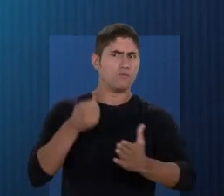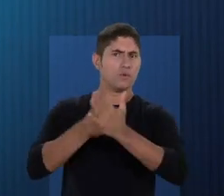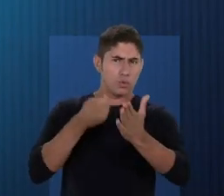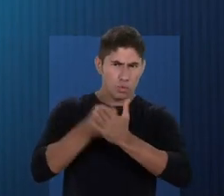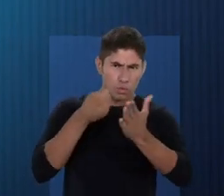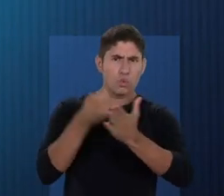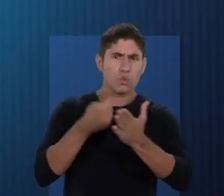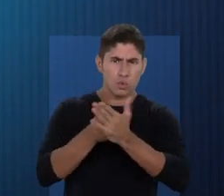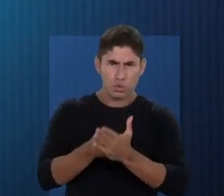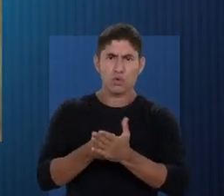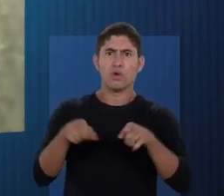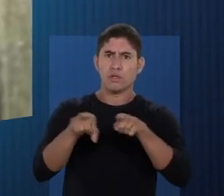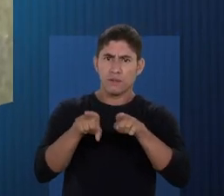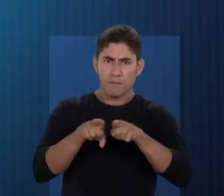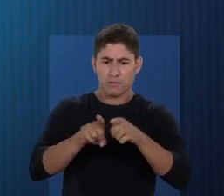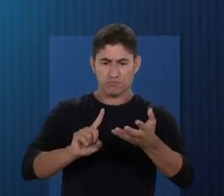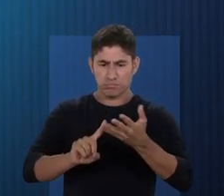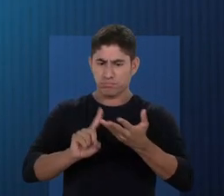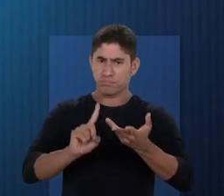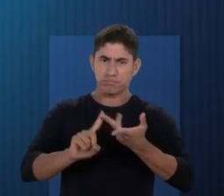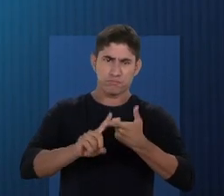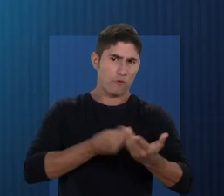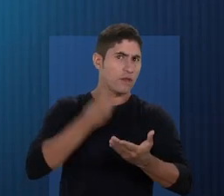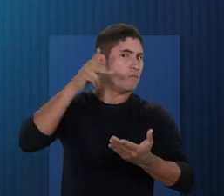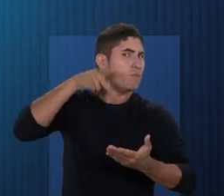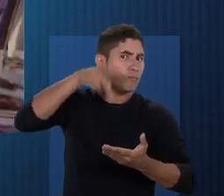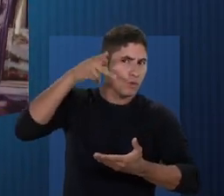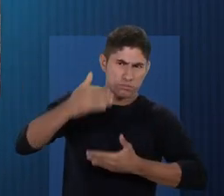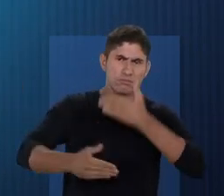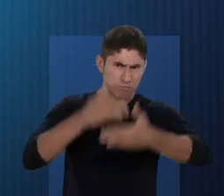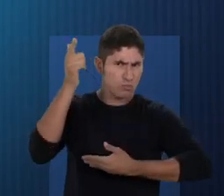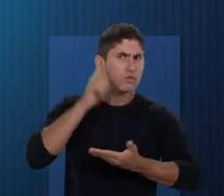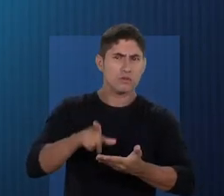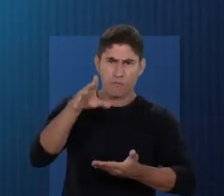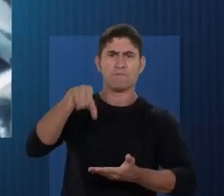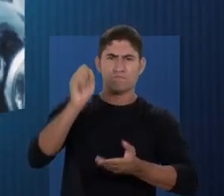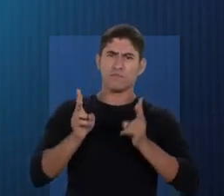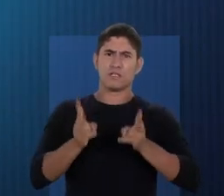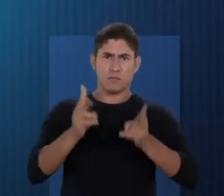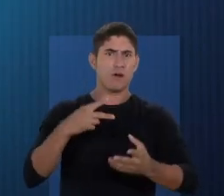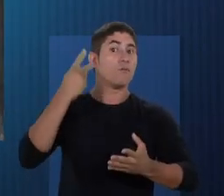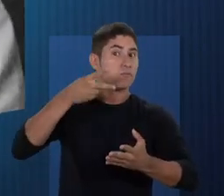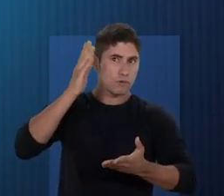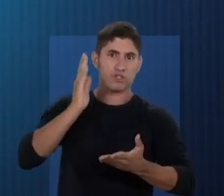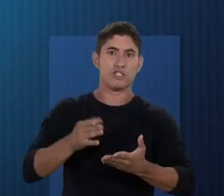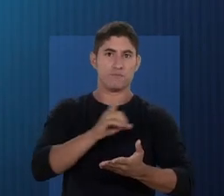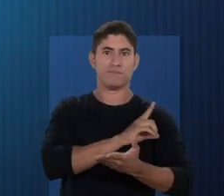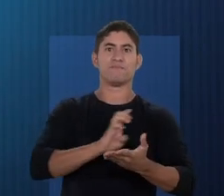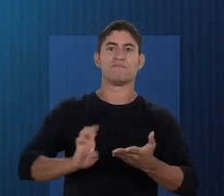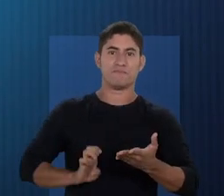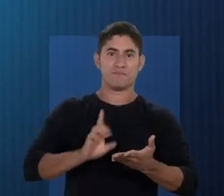militância estudantil, depois cumpriu todas as etapas da vida pública, passo a passo, sempre vitorioso. Foi vereador,